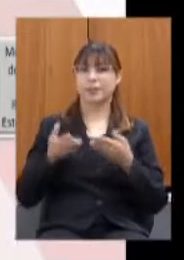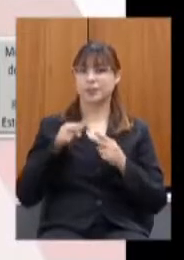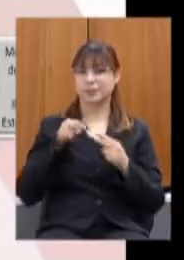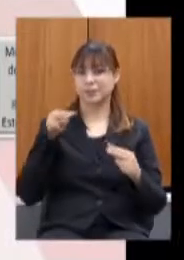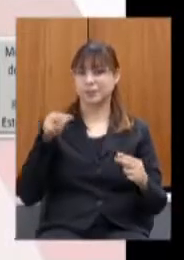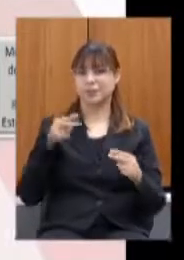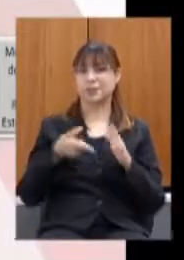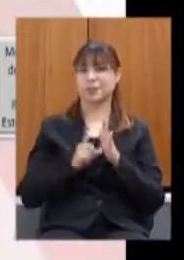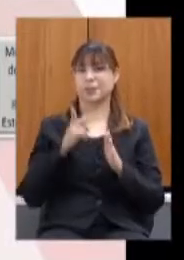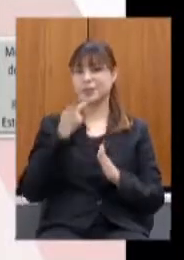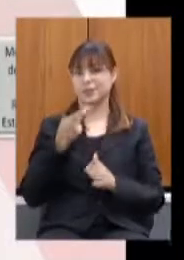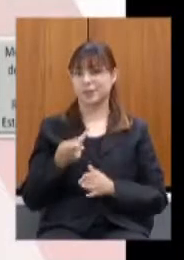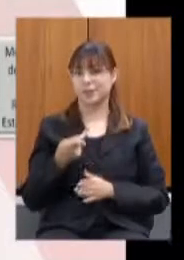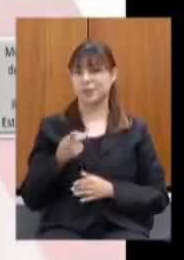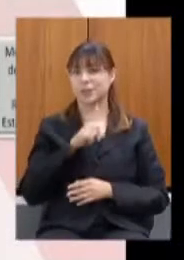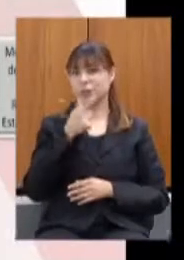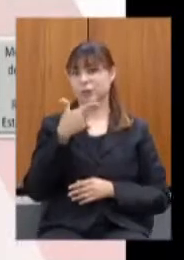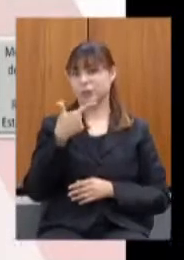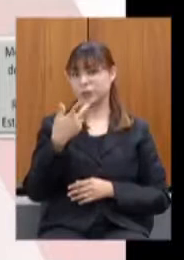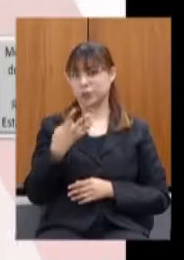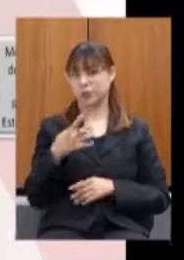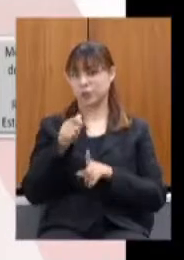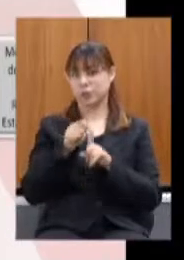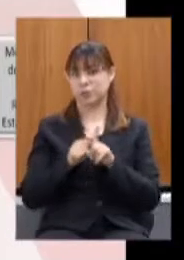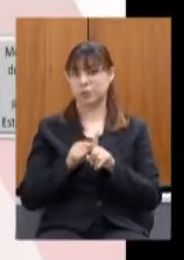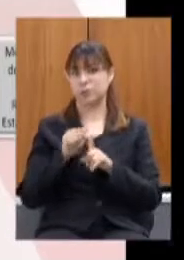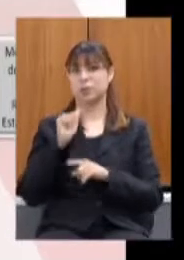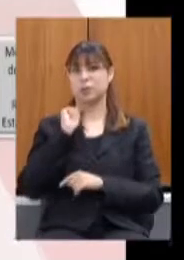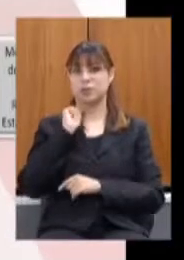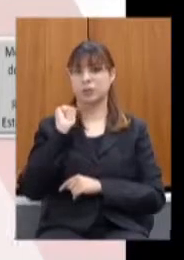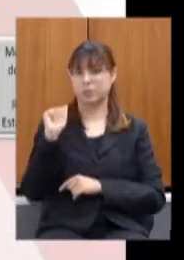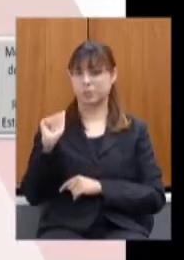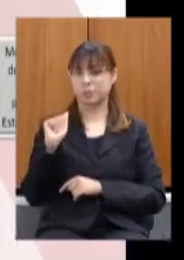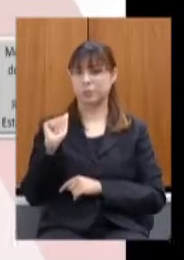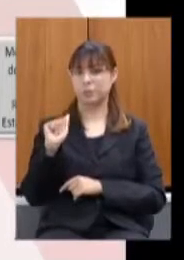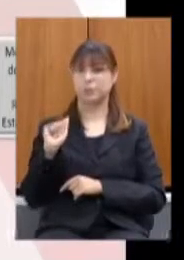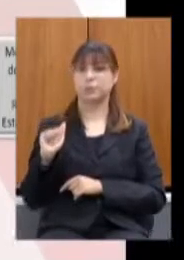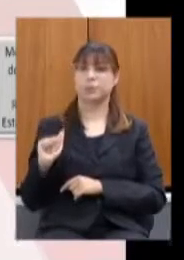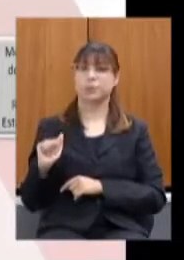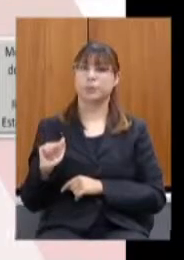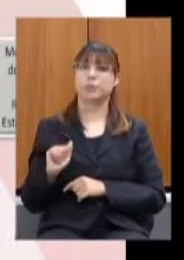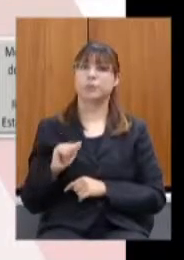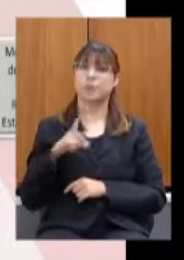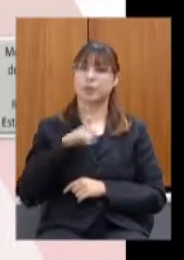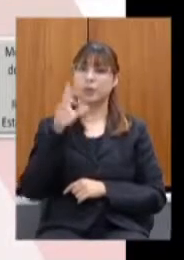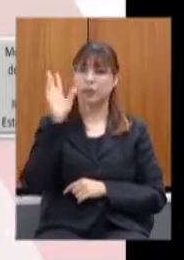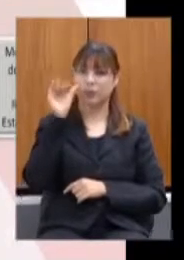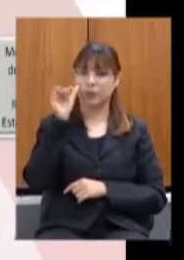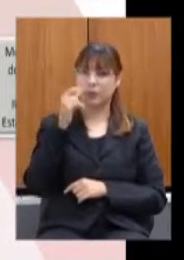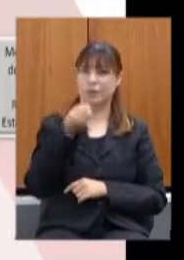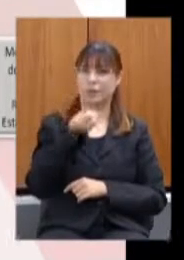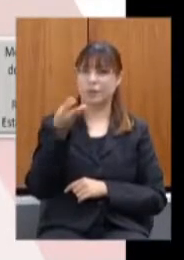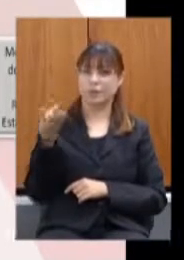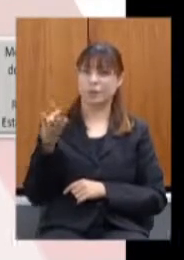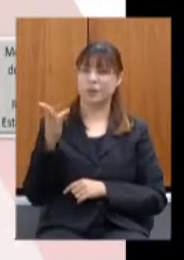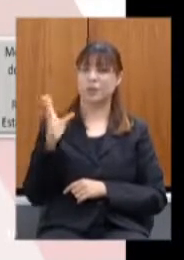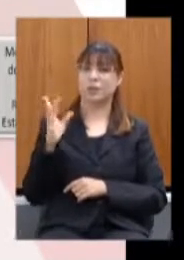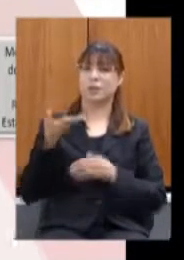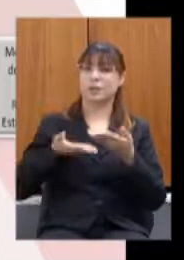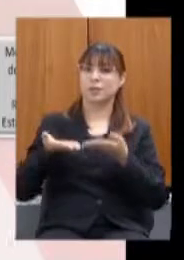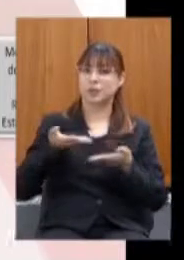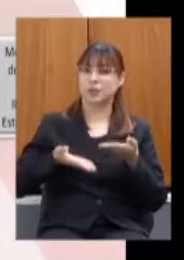falei no dia 24 do 4 nós tivemos aí esses números de atendimentos